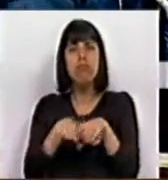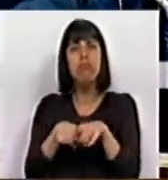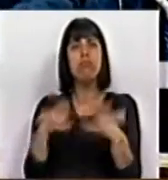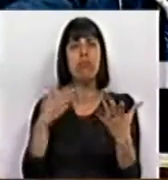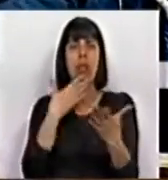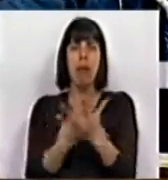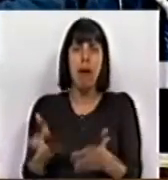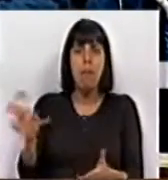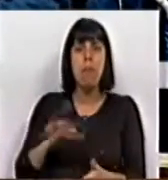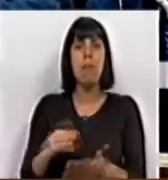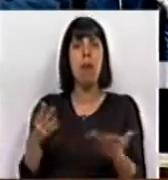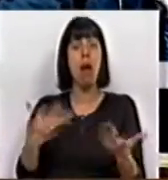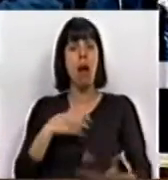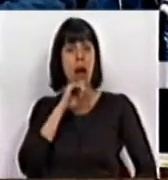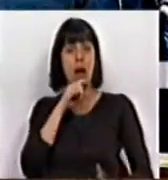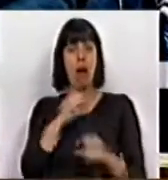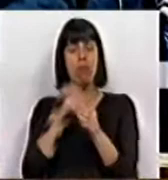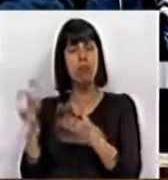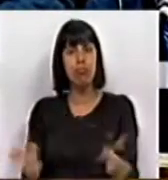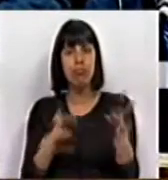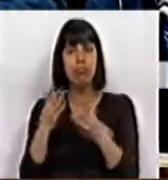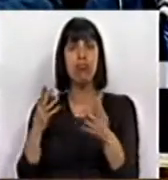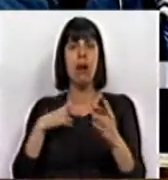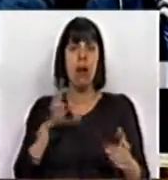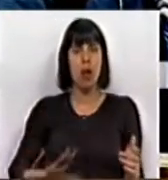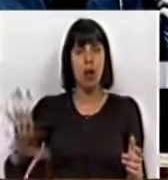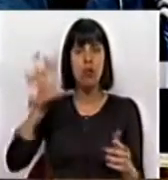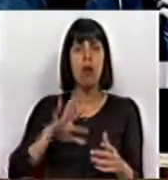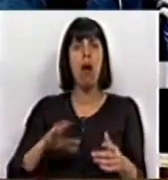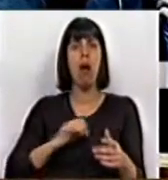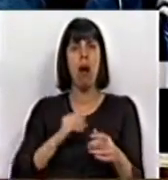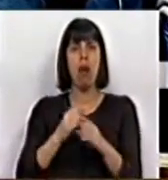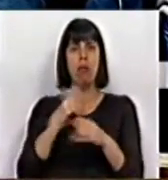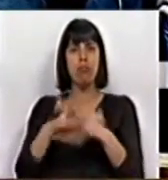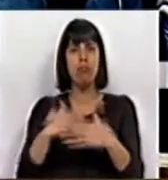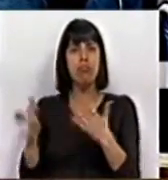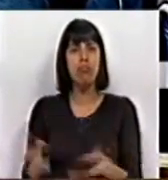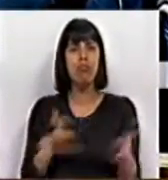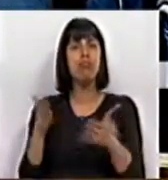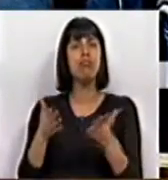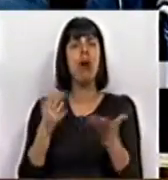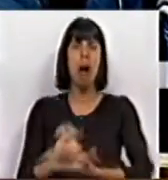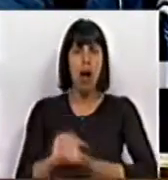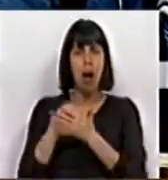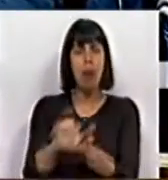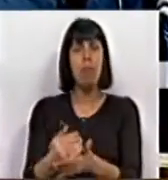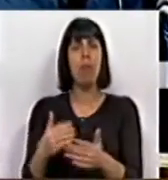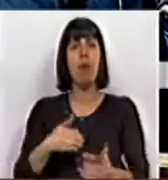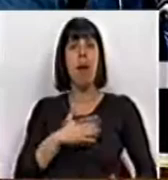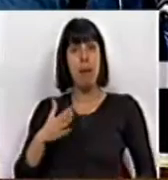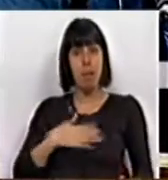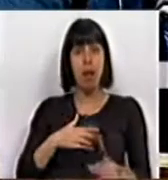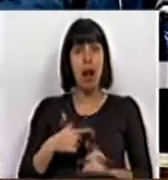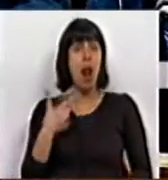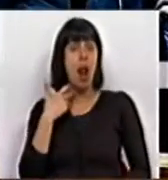aumente a nossa capacidade produtiva, a nossa produção nacional, o nosso aparelho produtivo, que apoie as pequenas